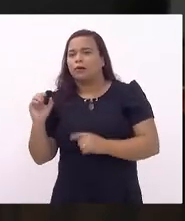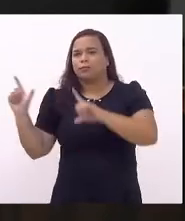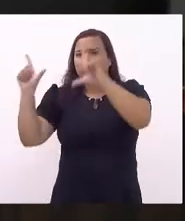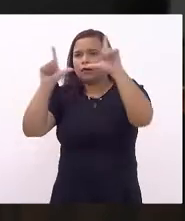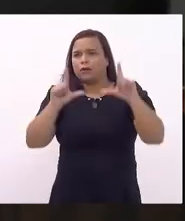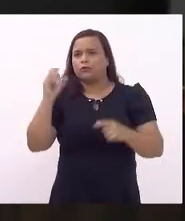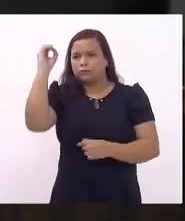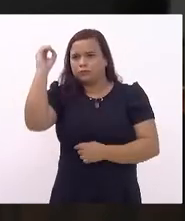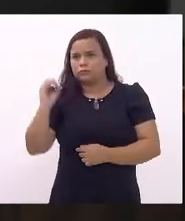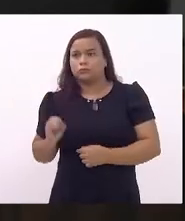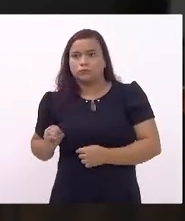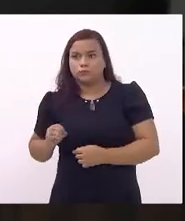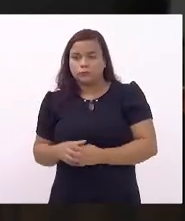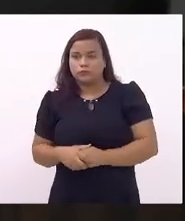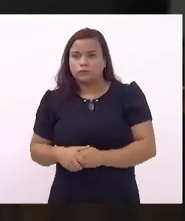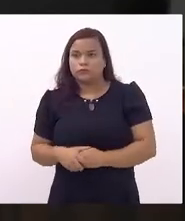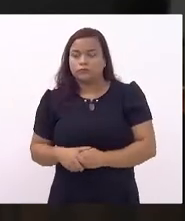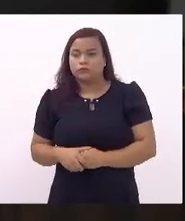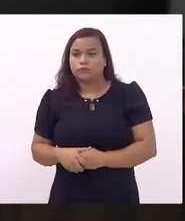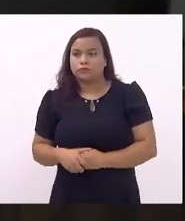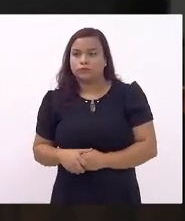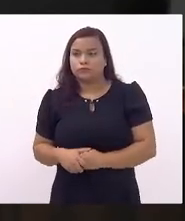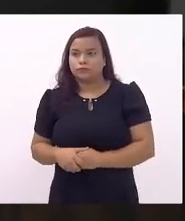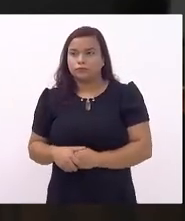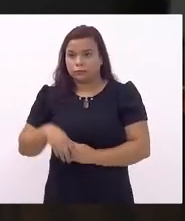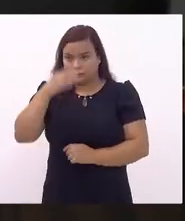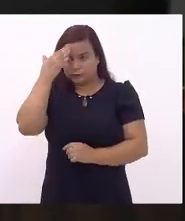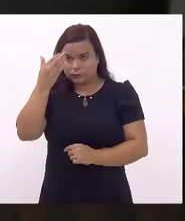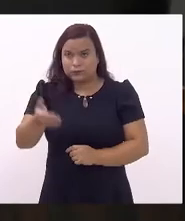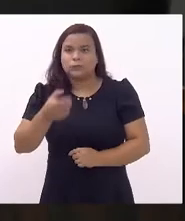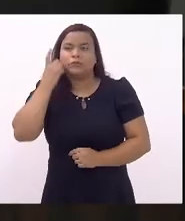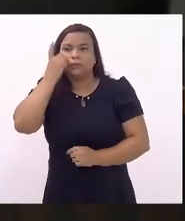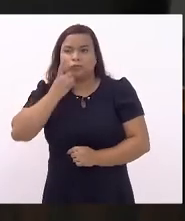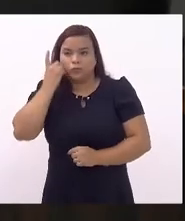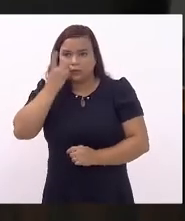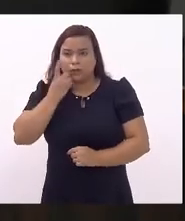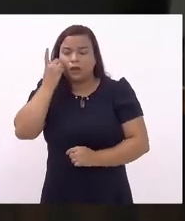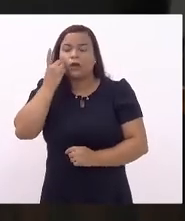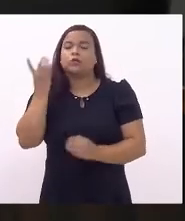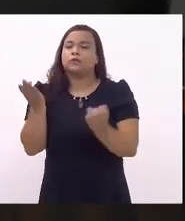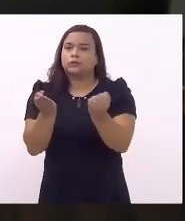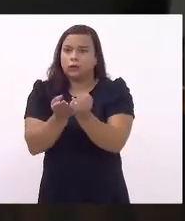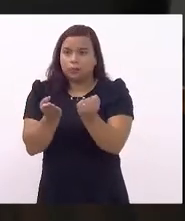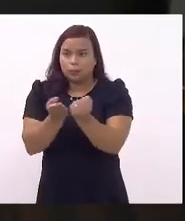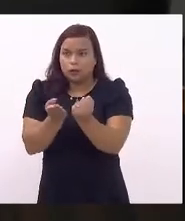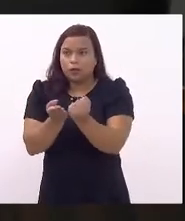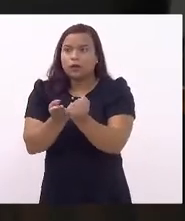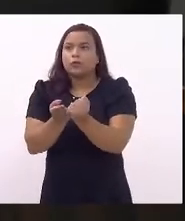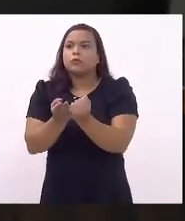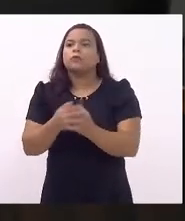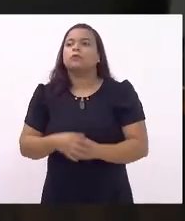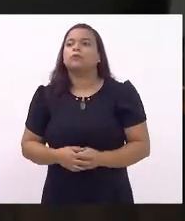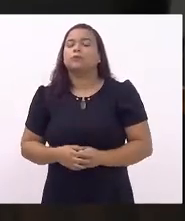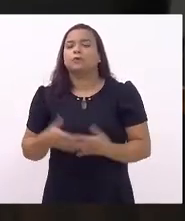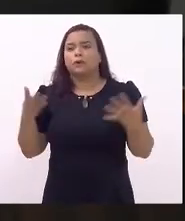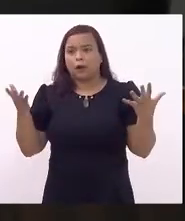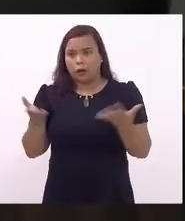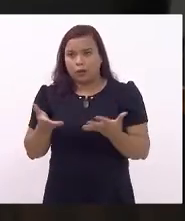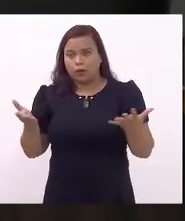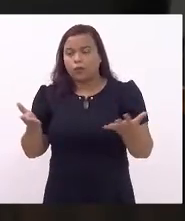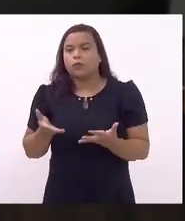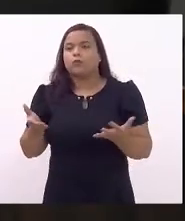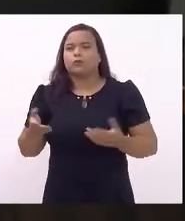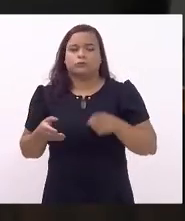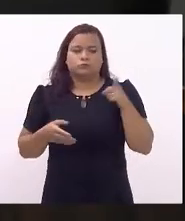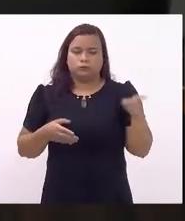E retira... Pode retirar. Então, agradeço o deputado Samuel e repasso, por favor, a palavra à